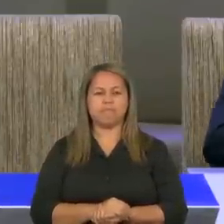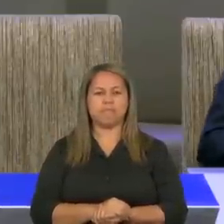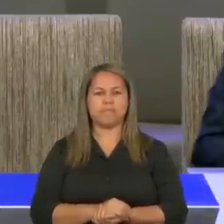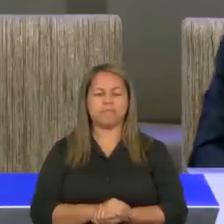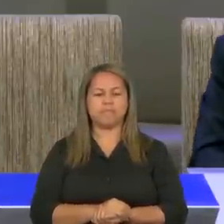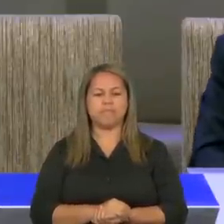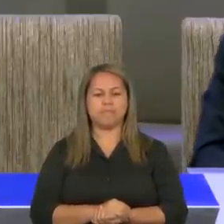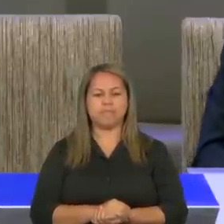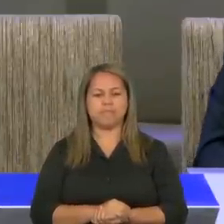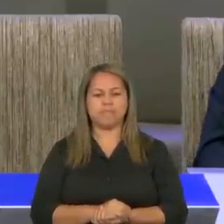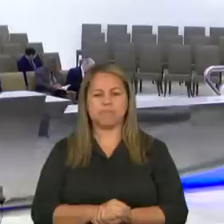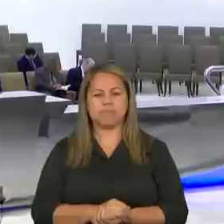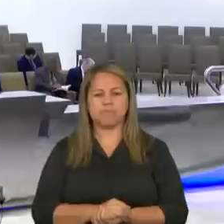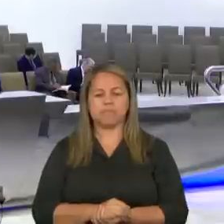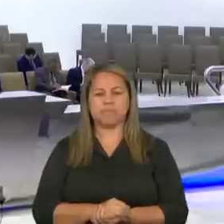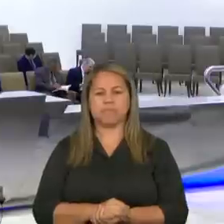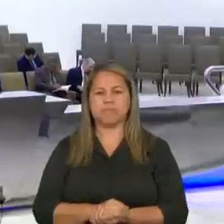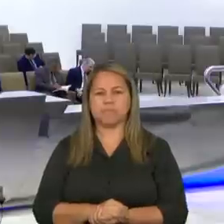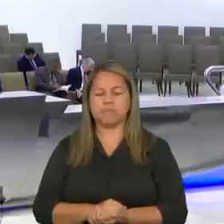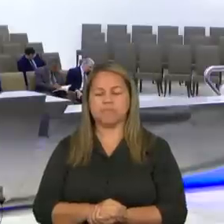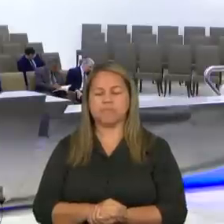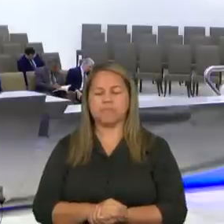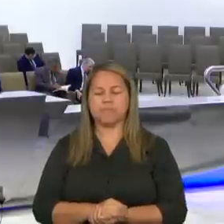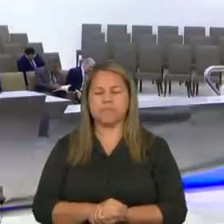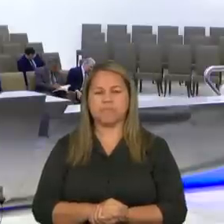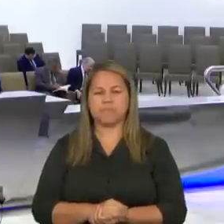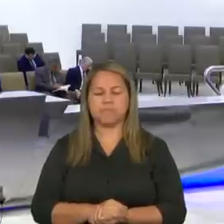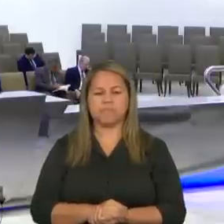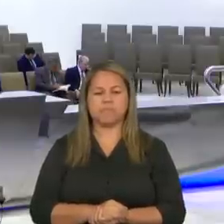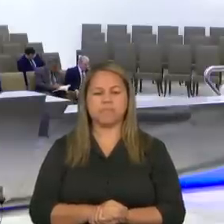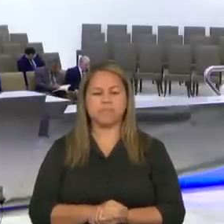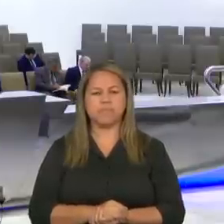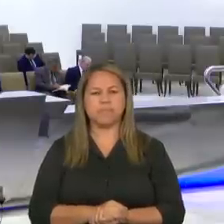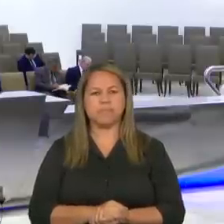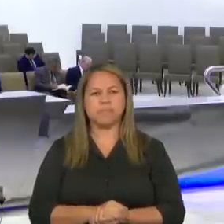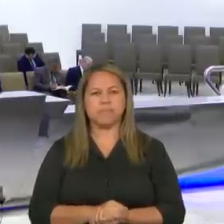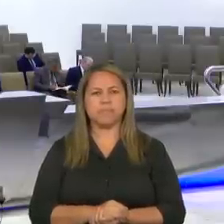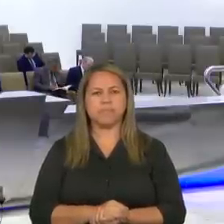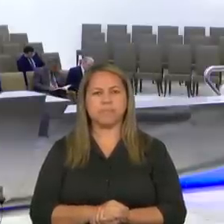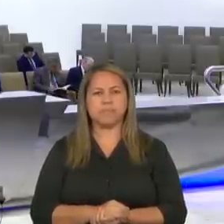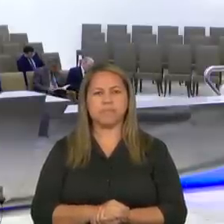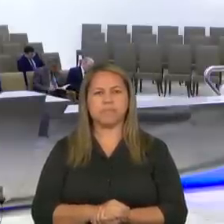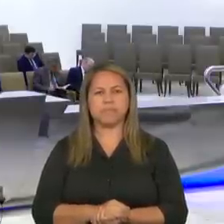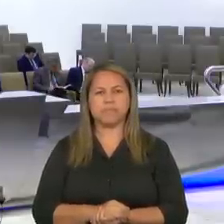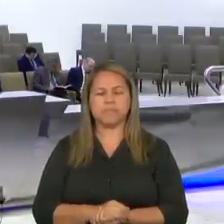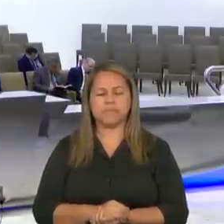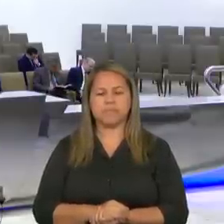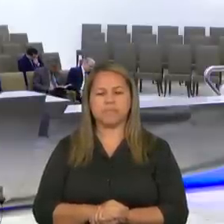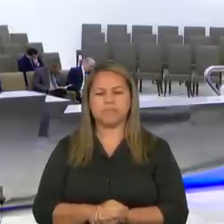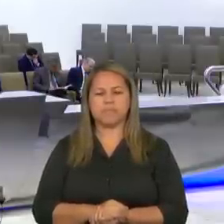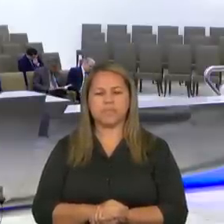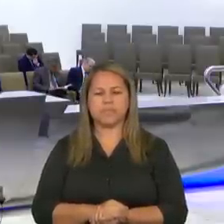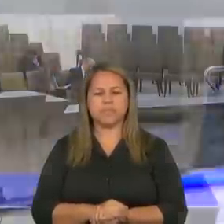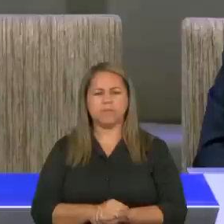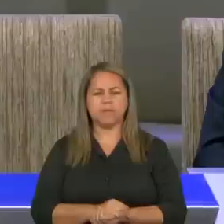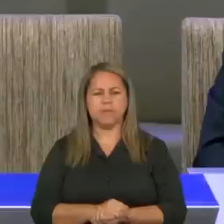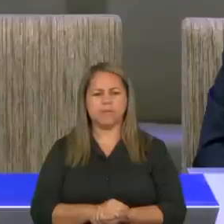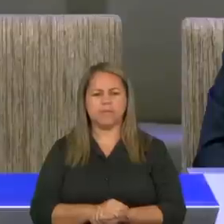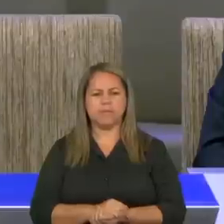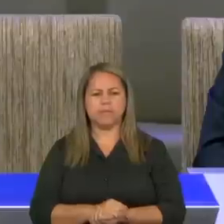ao jardim das Nogueiras, para ver os novos frutos do vale,